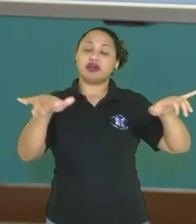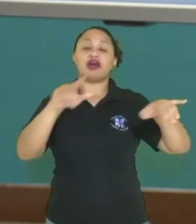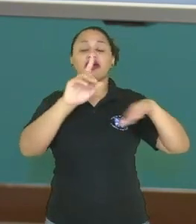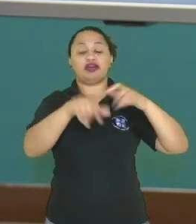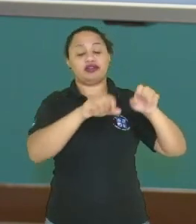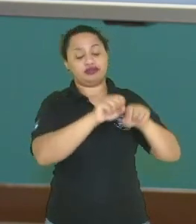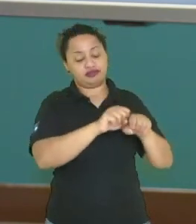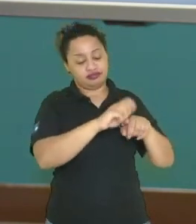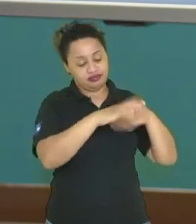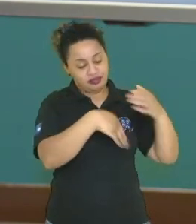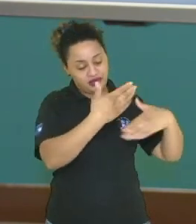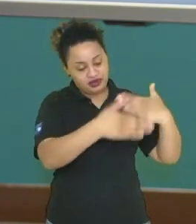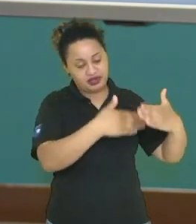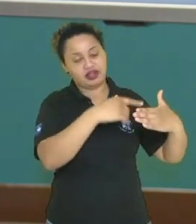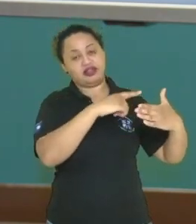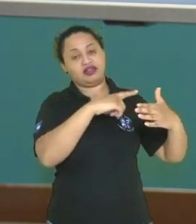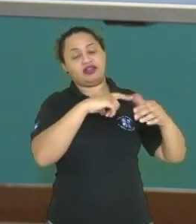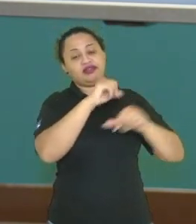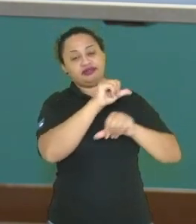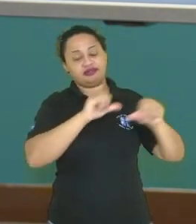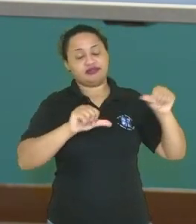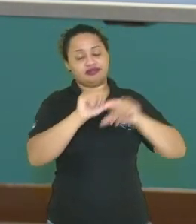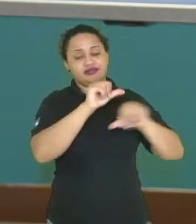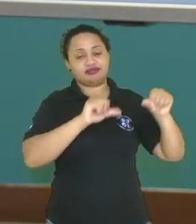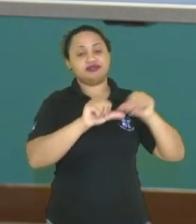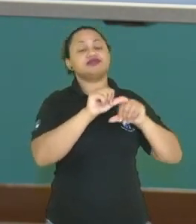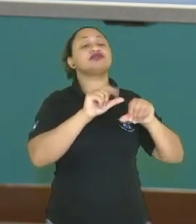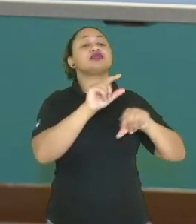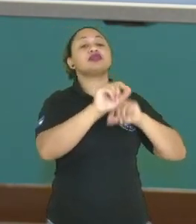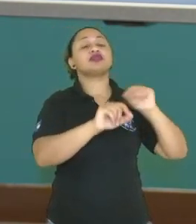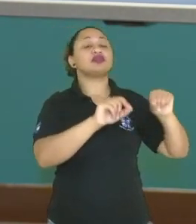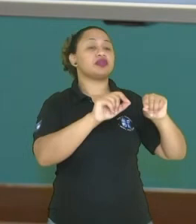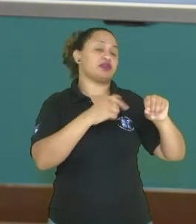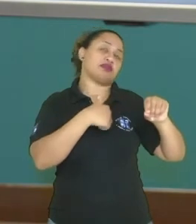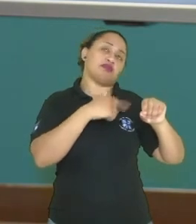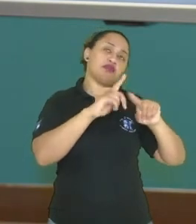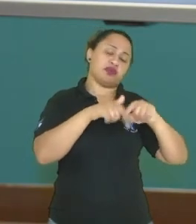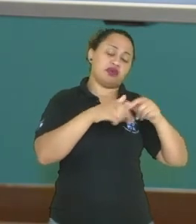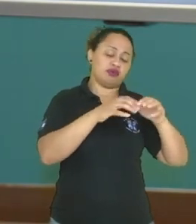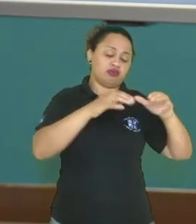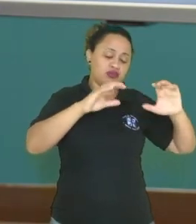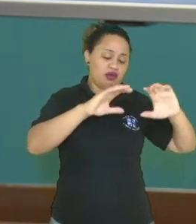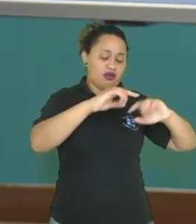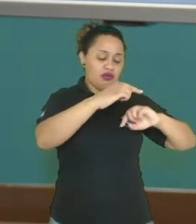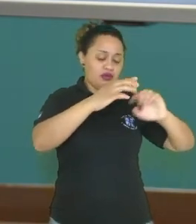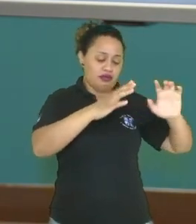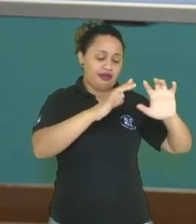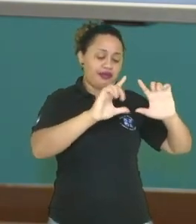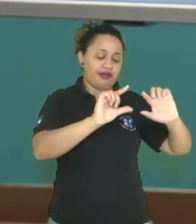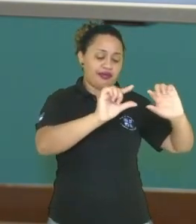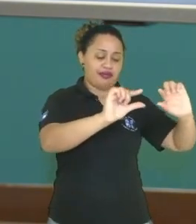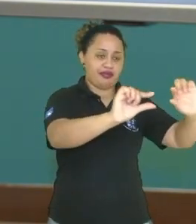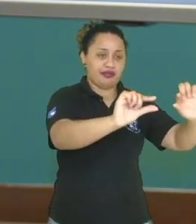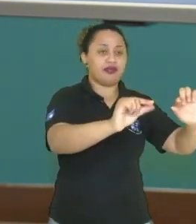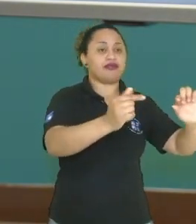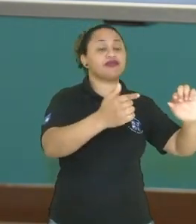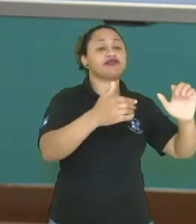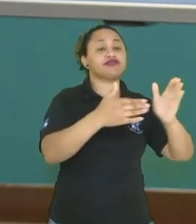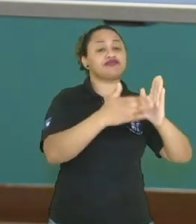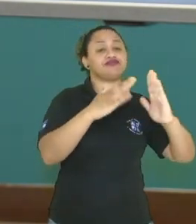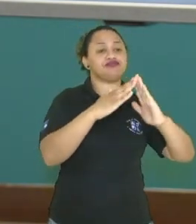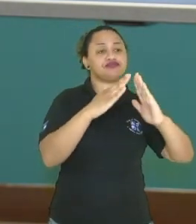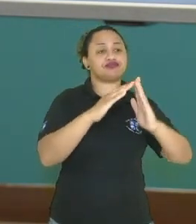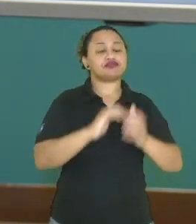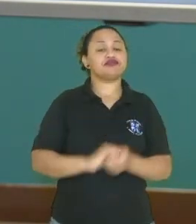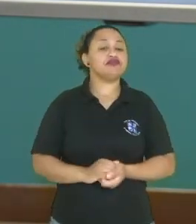passando por todo aquele processo ali de transformação, né? Ali pelos transformadores para ir reduzindo a voltagem. Muito bem.